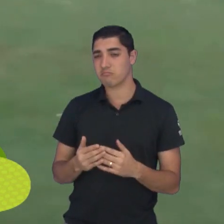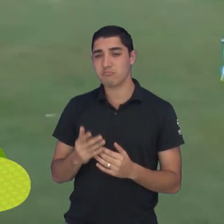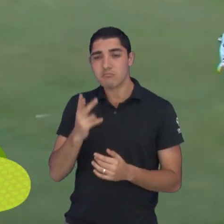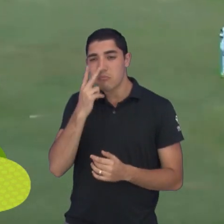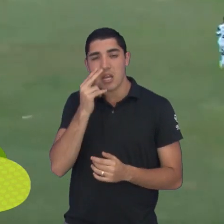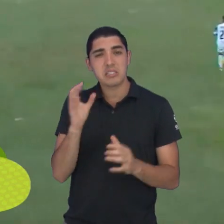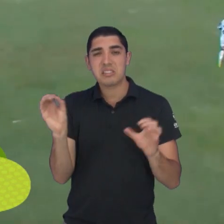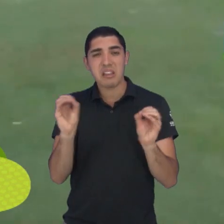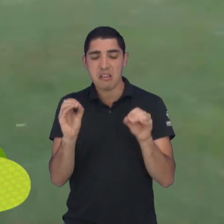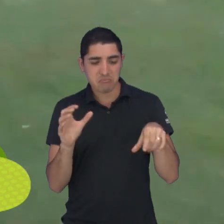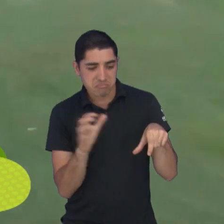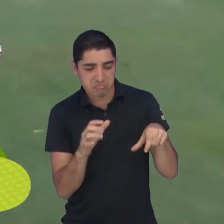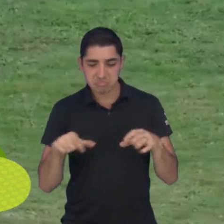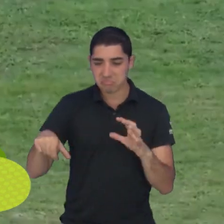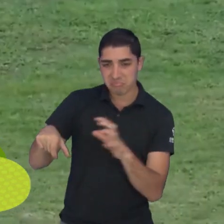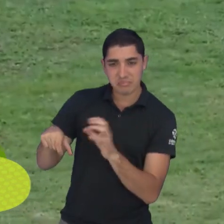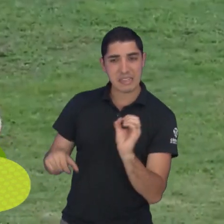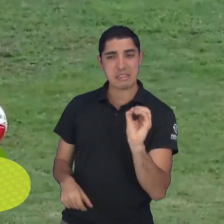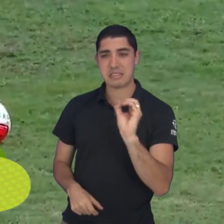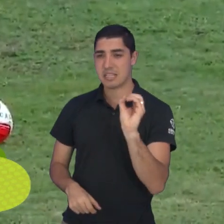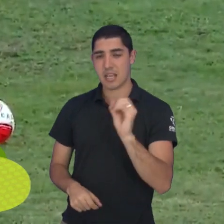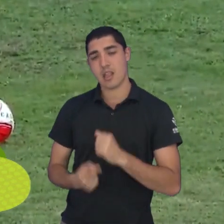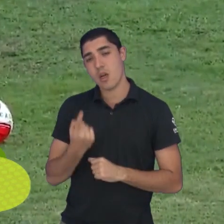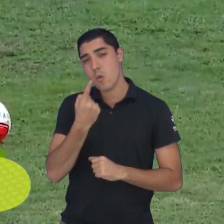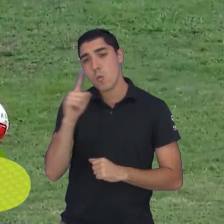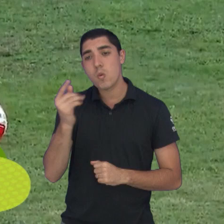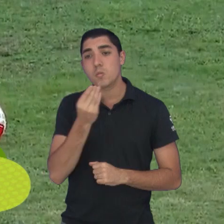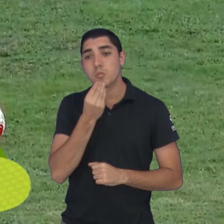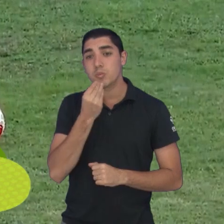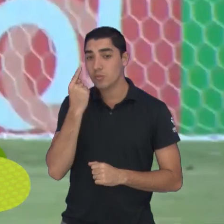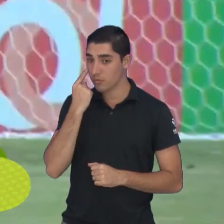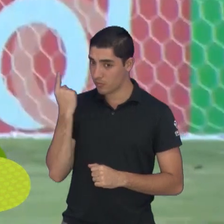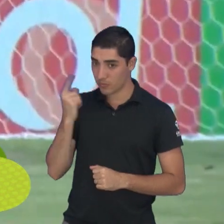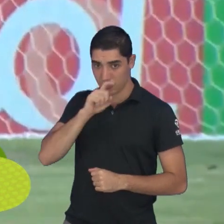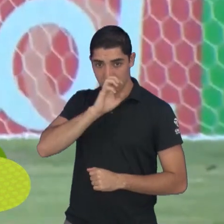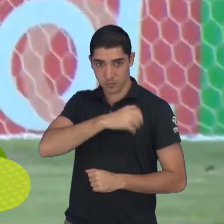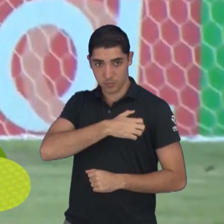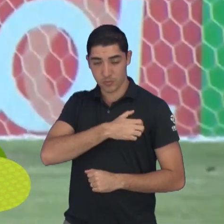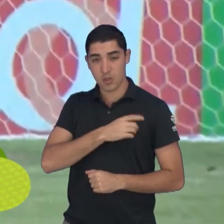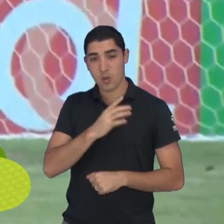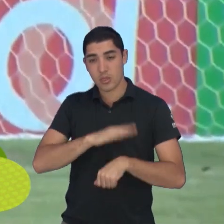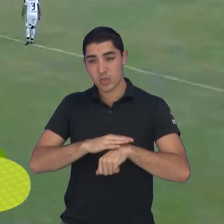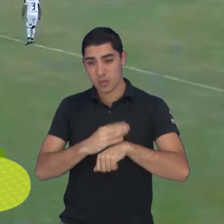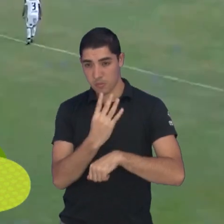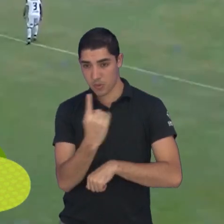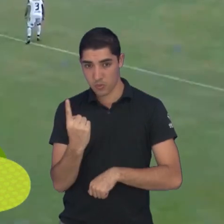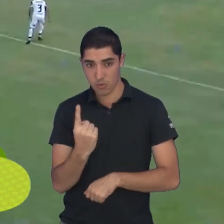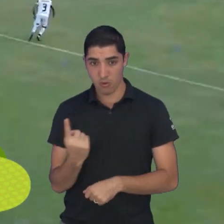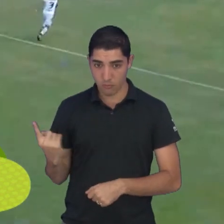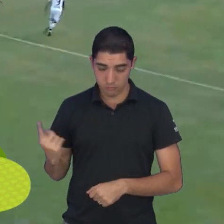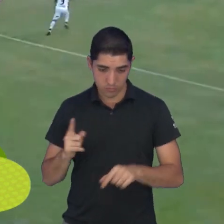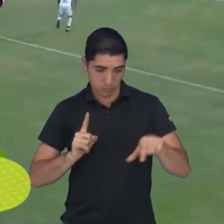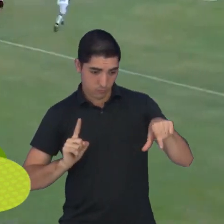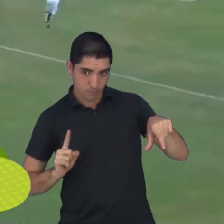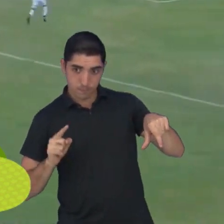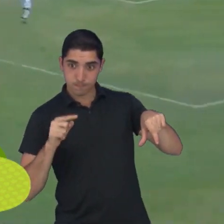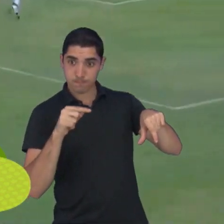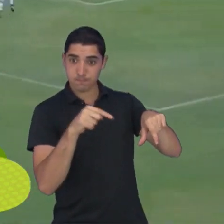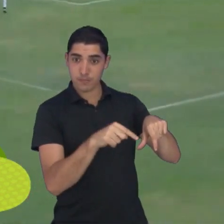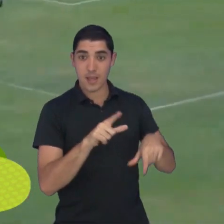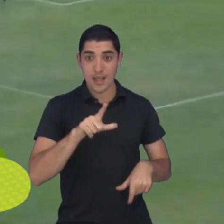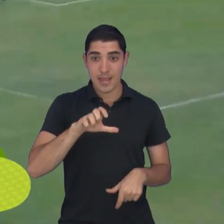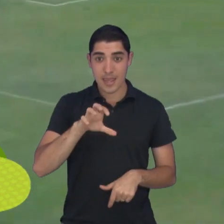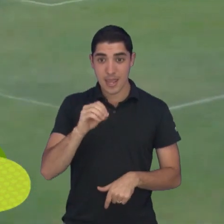times criaram muitas oportunidades. A última foi da Águia do Vale, aos 41 minutos. Nicolas levantou na área. Léo